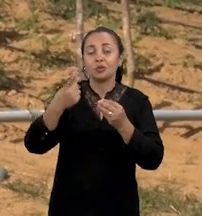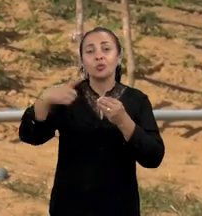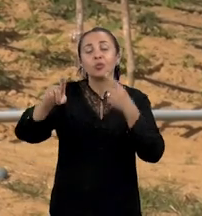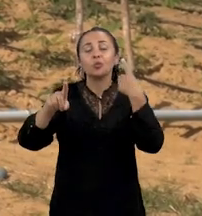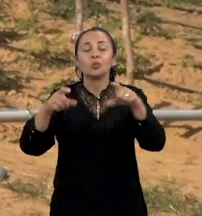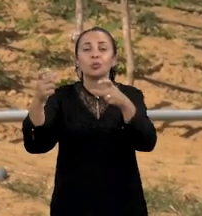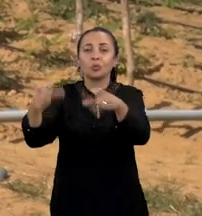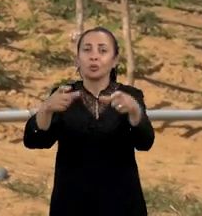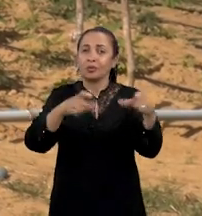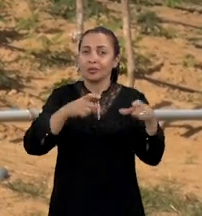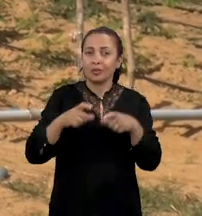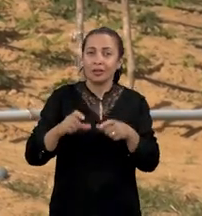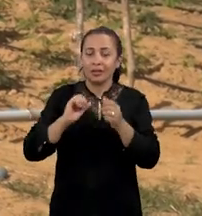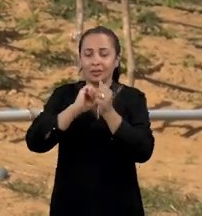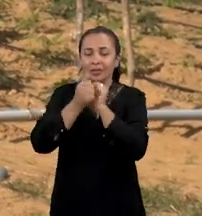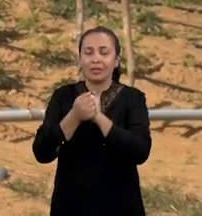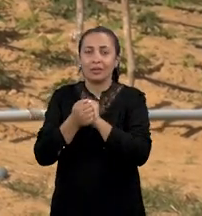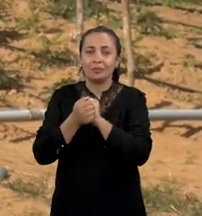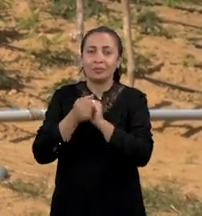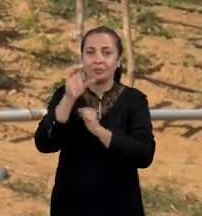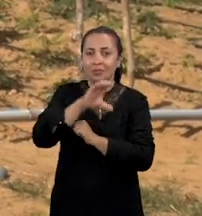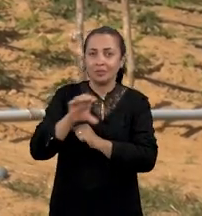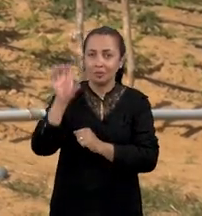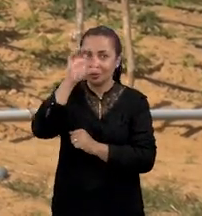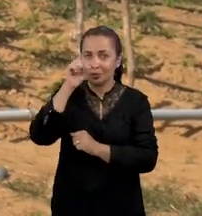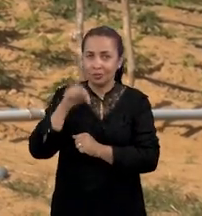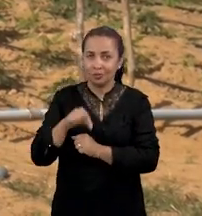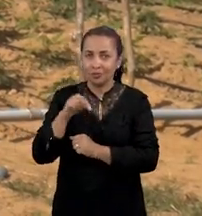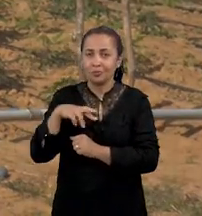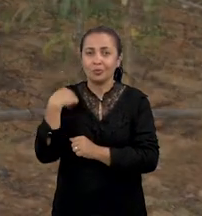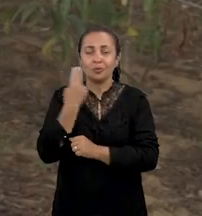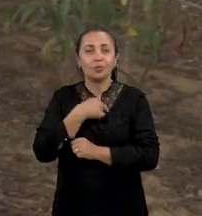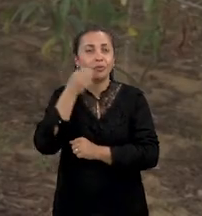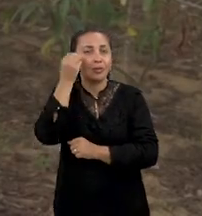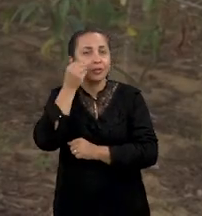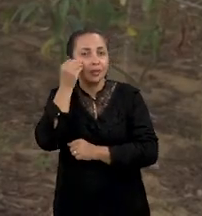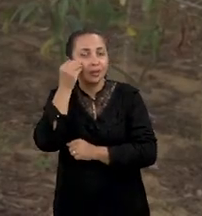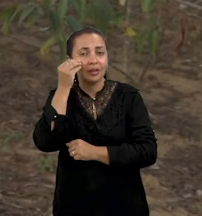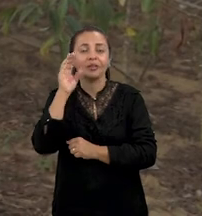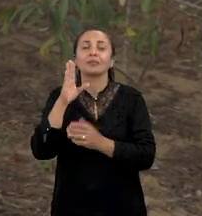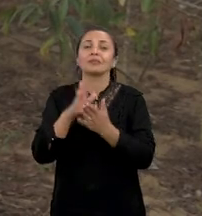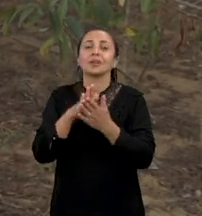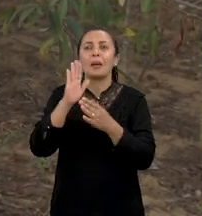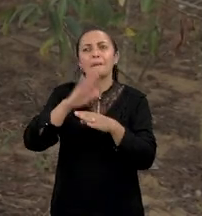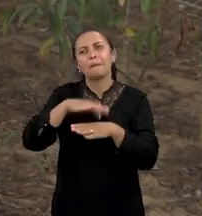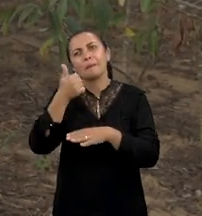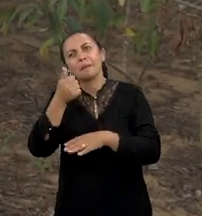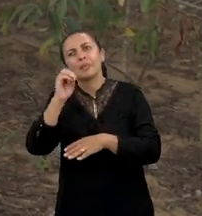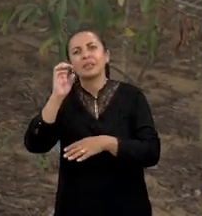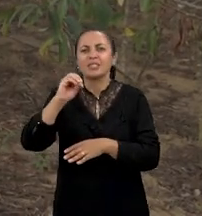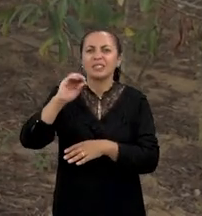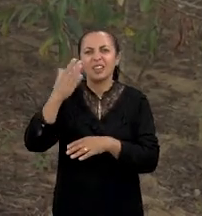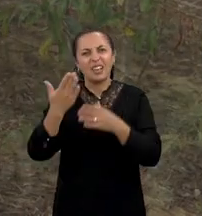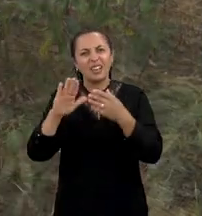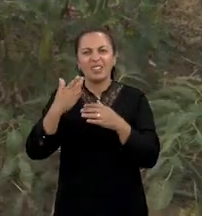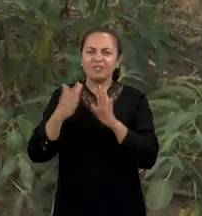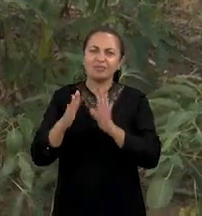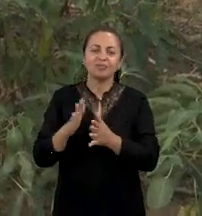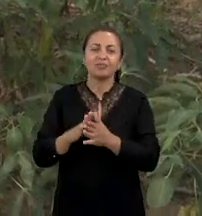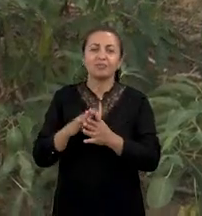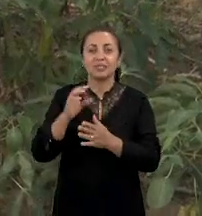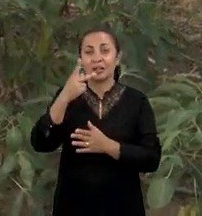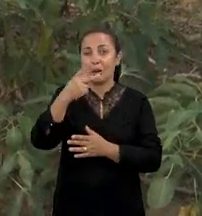de outros locais, adaptados aqui na região, nós testamos mais ou menos 100 variedades e dessas 100,